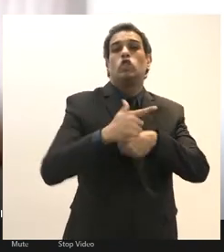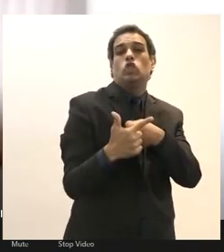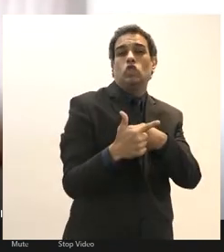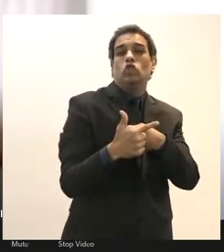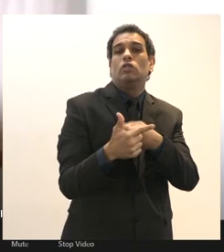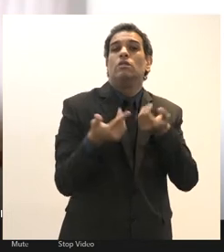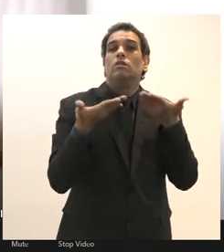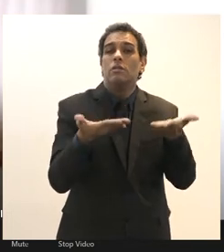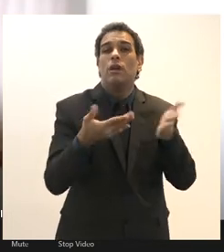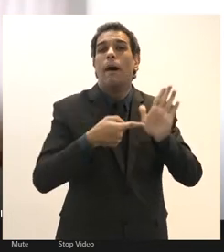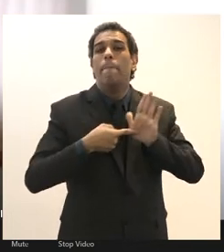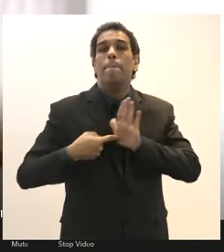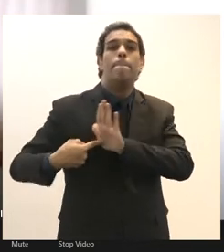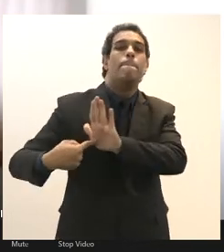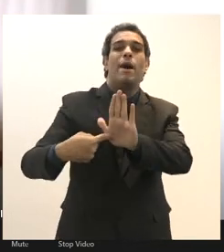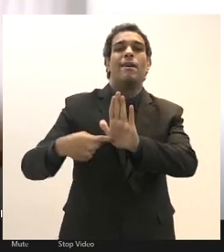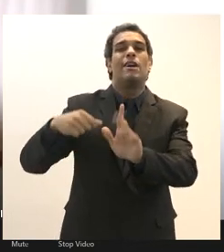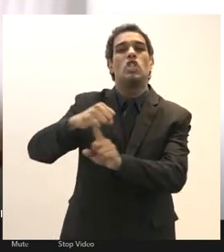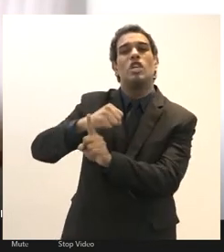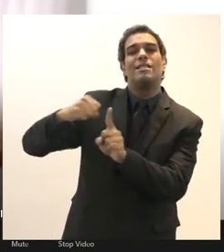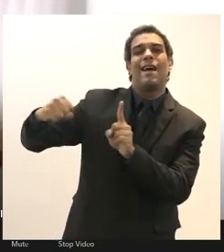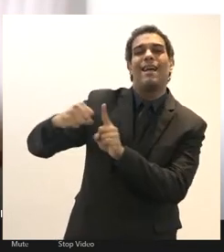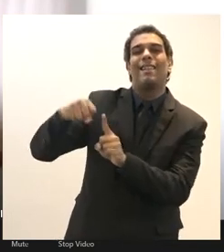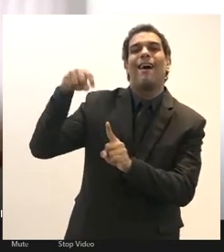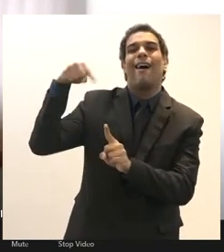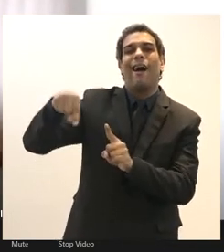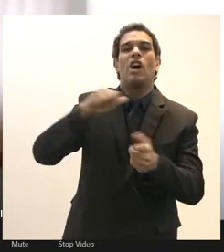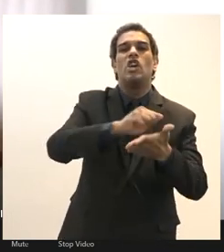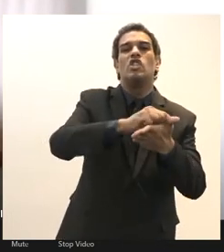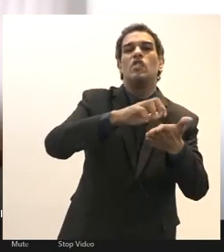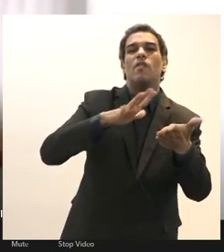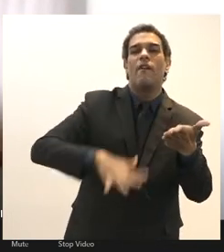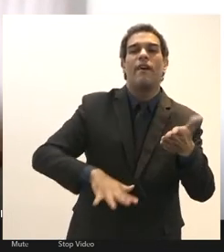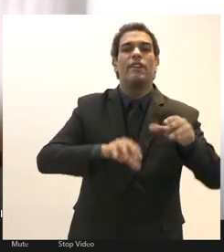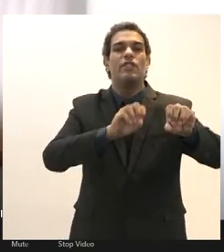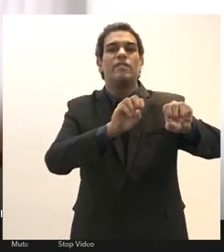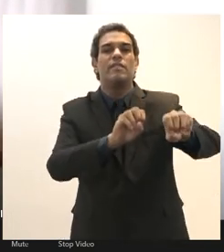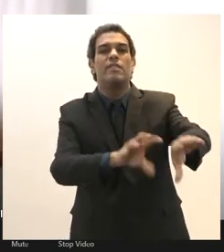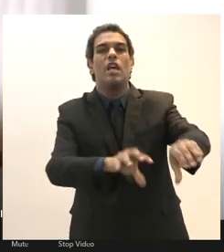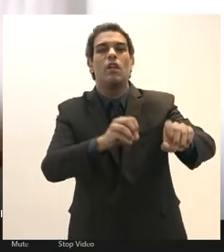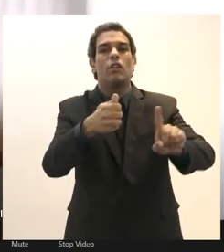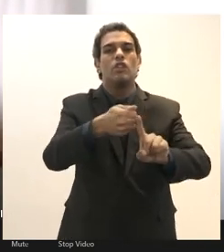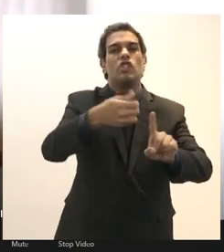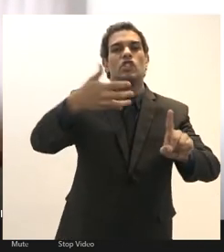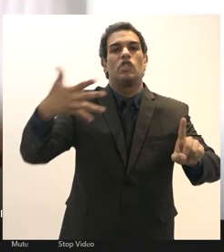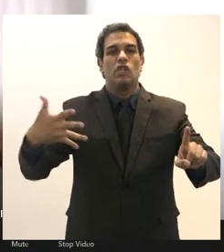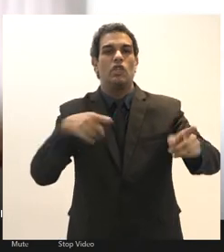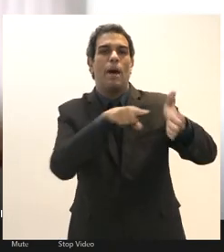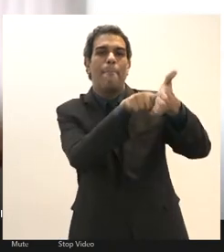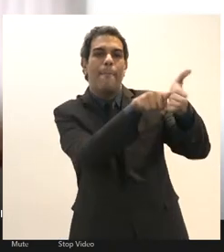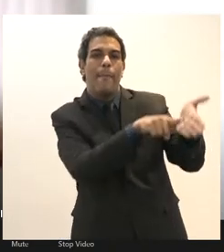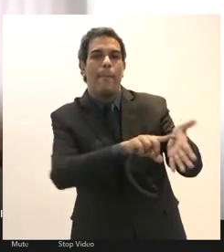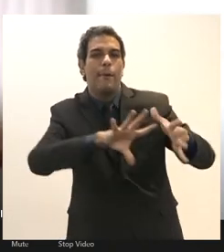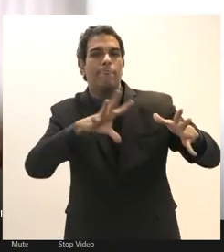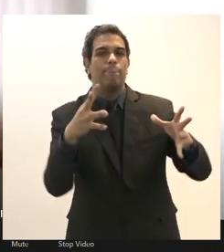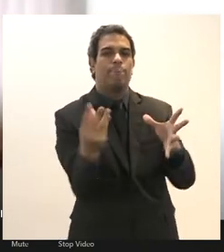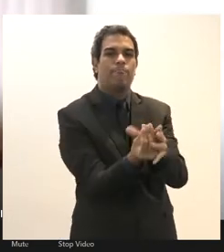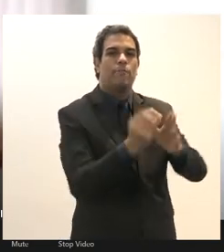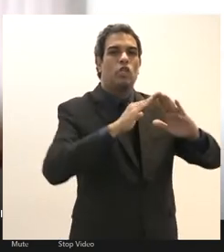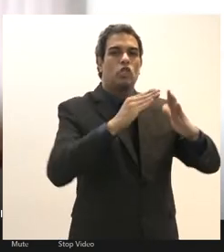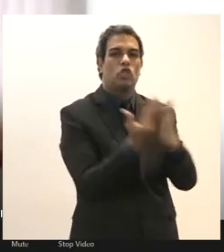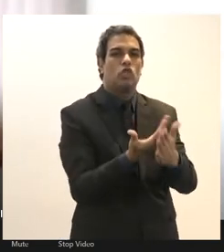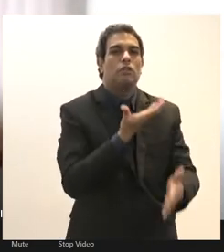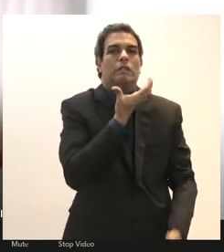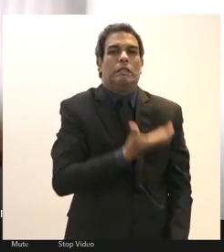apresentar para a sociedade as tarefas de ensino extensão e pesquisa se